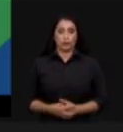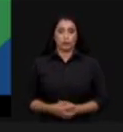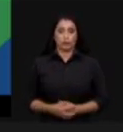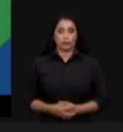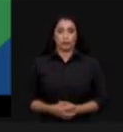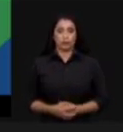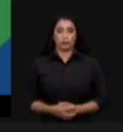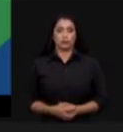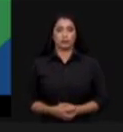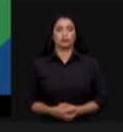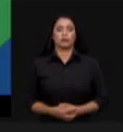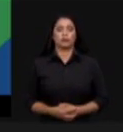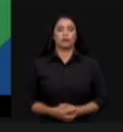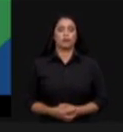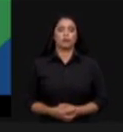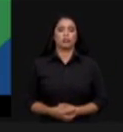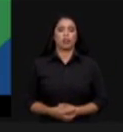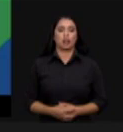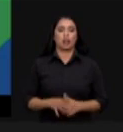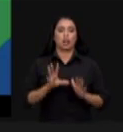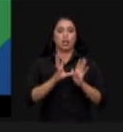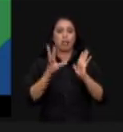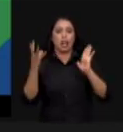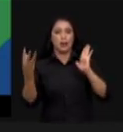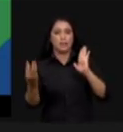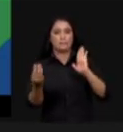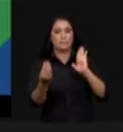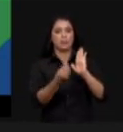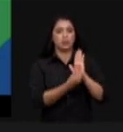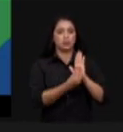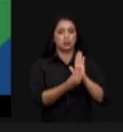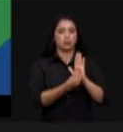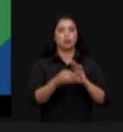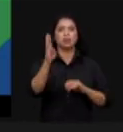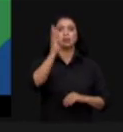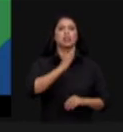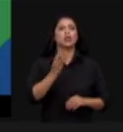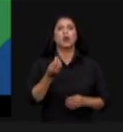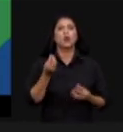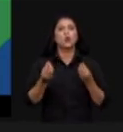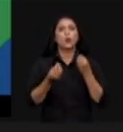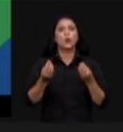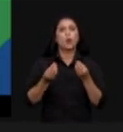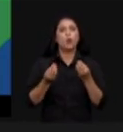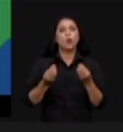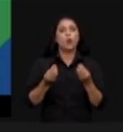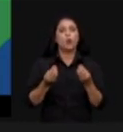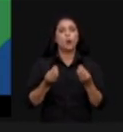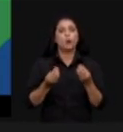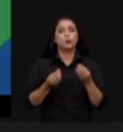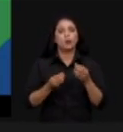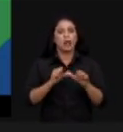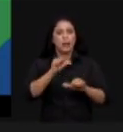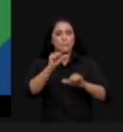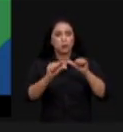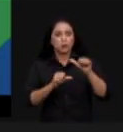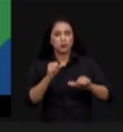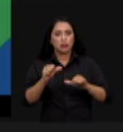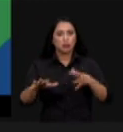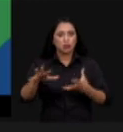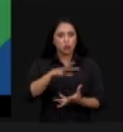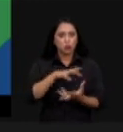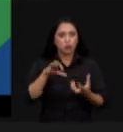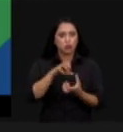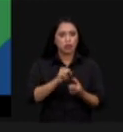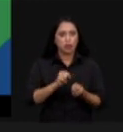estamos aqui na Amazônia brasileira para conhecer o que é o manejo florestal sustentável e como